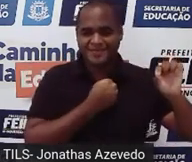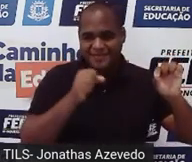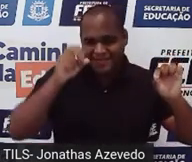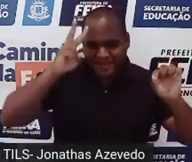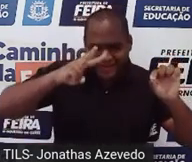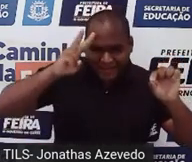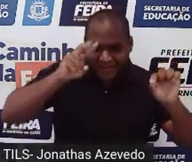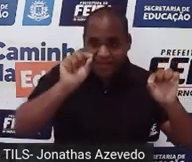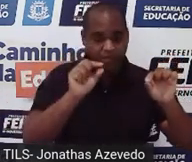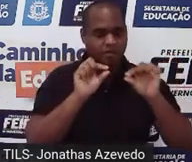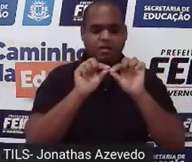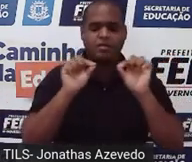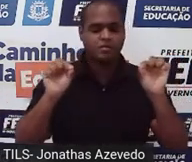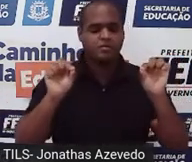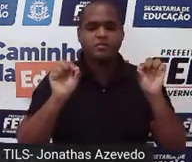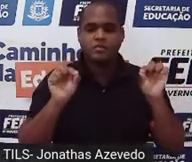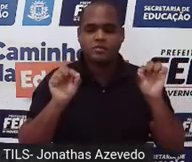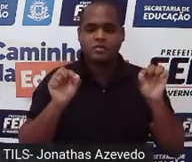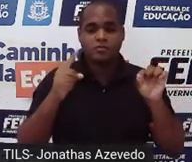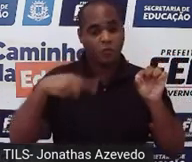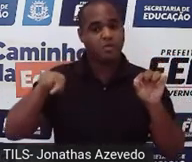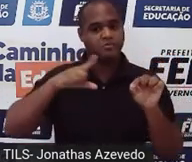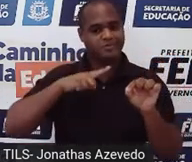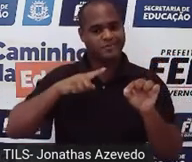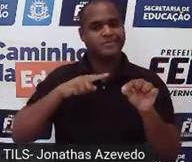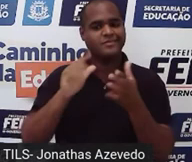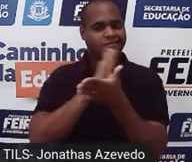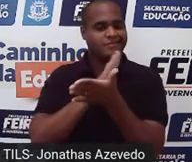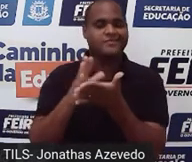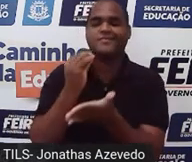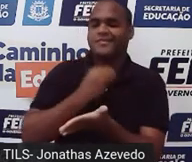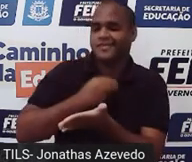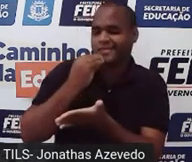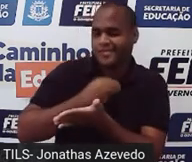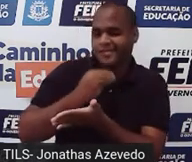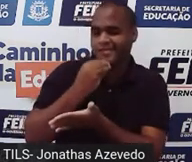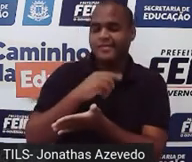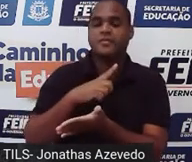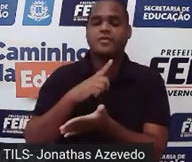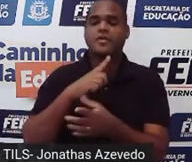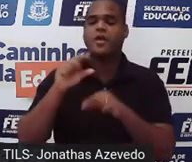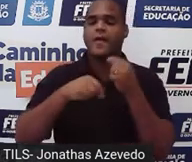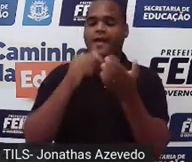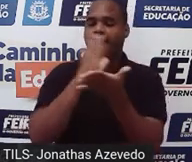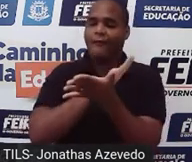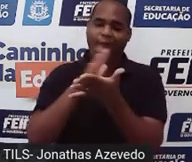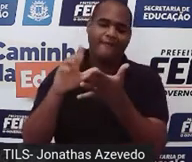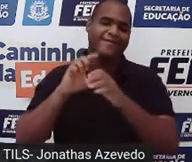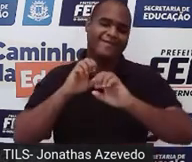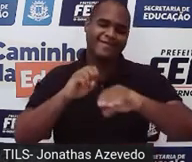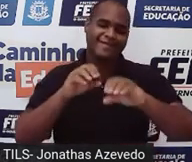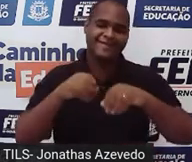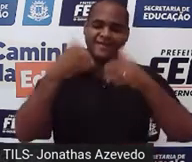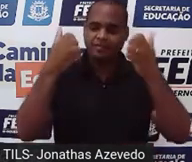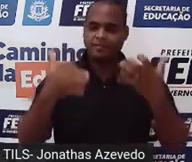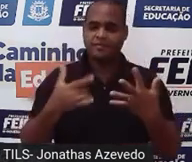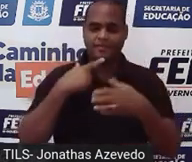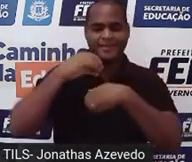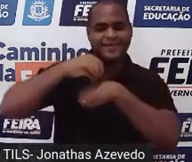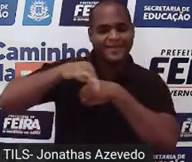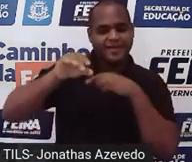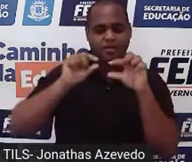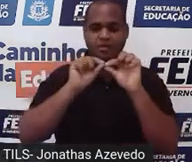reta numérica, a gente também teve oportunidade, em uma de nossas aulas, de trazer a reta